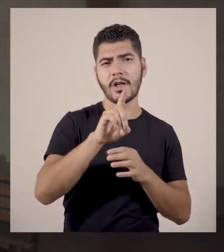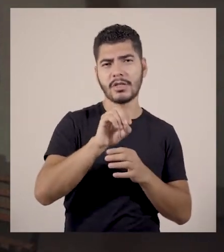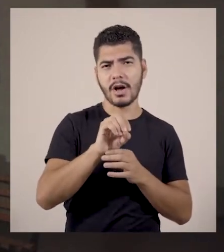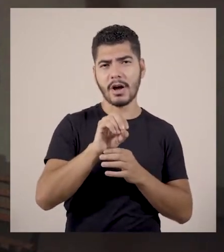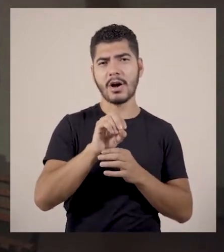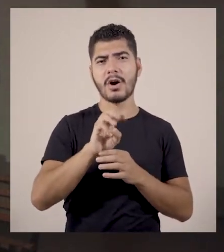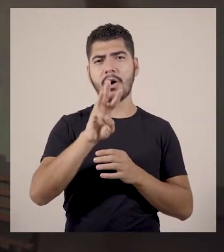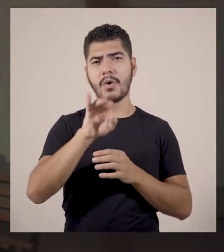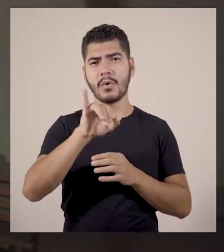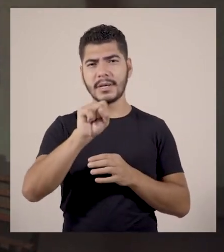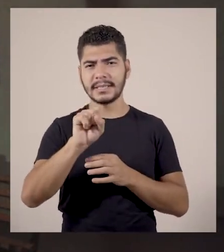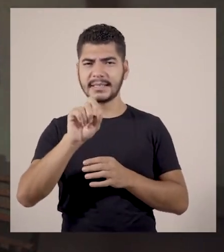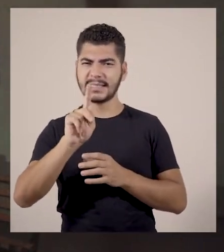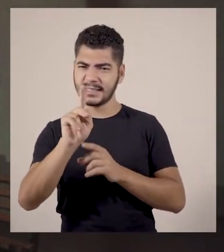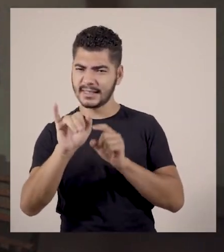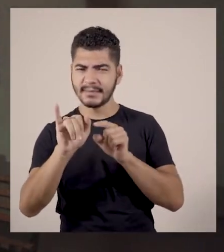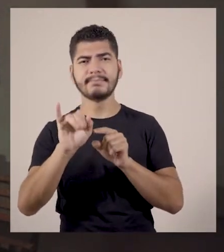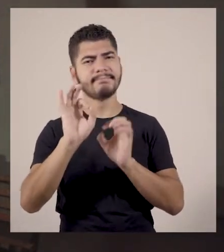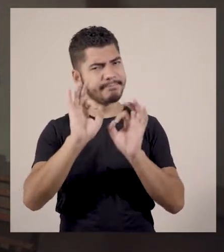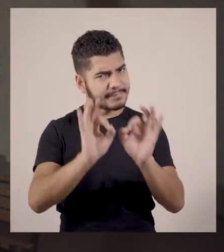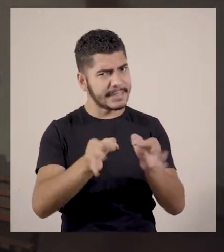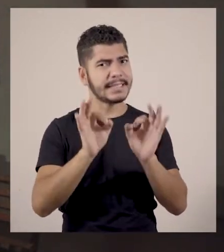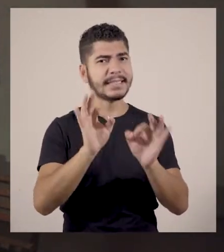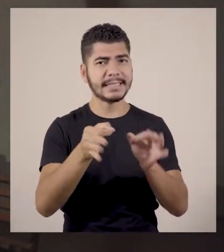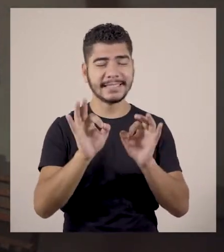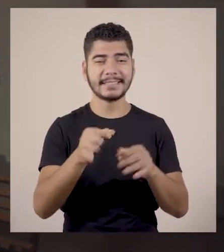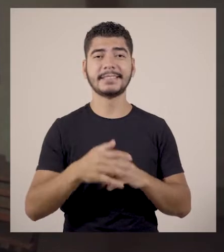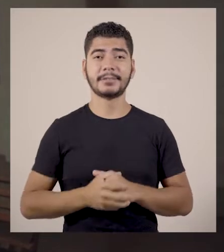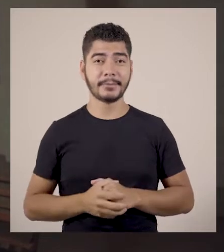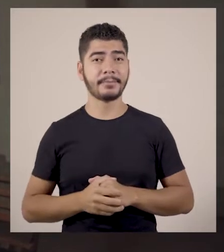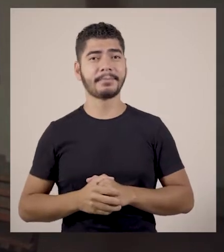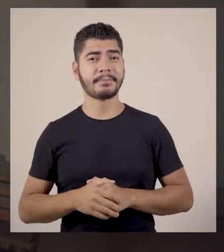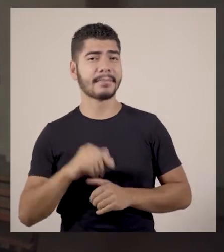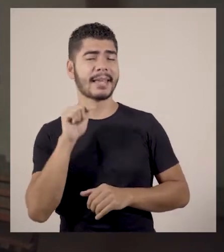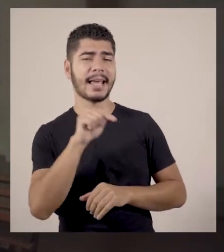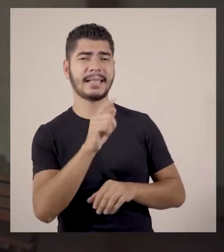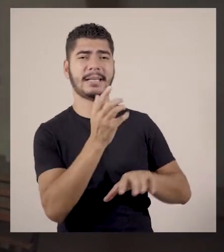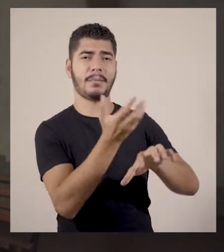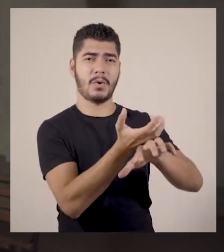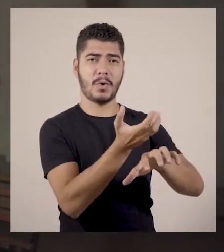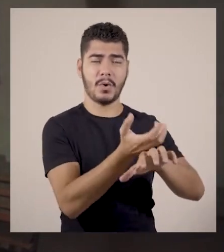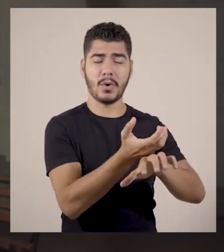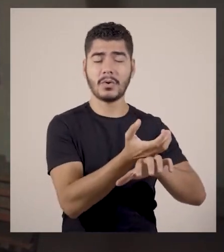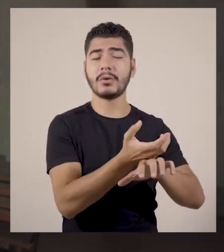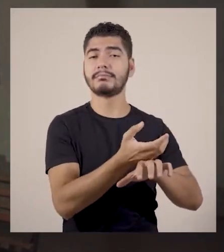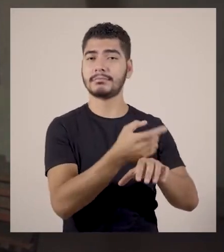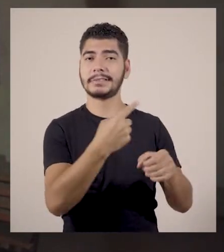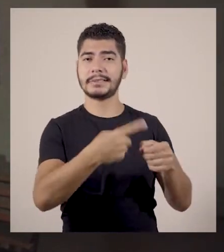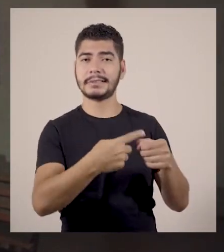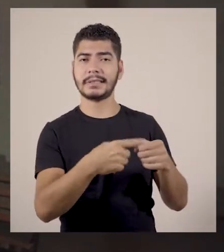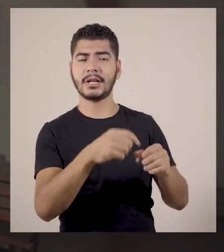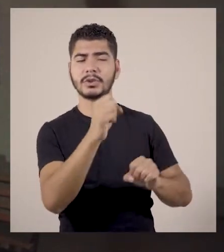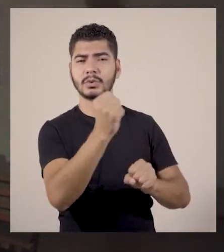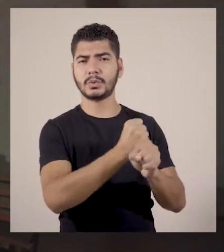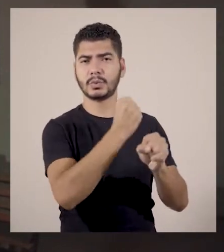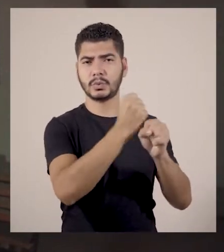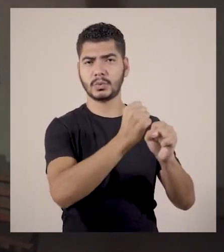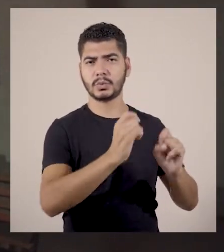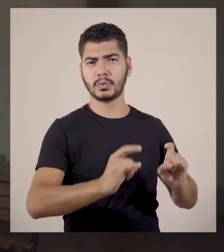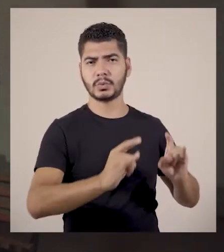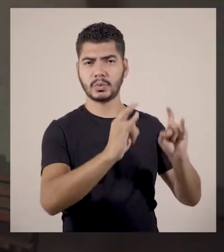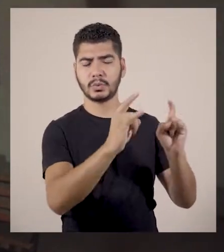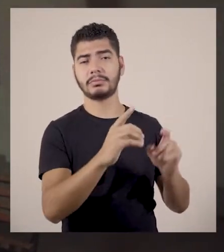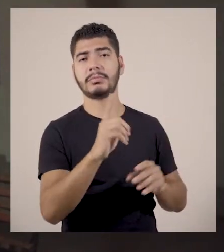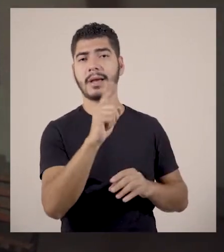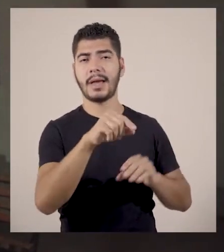Exato, exato. É uma das únicas edificações. O teto